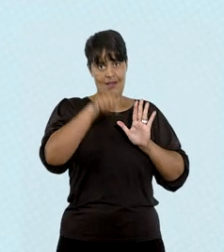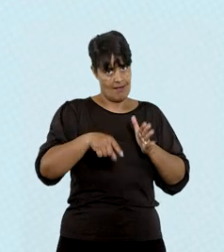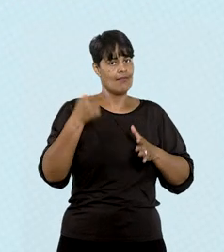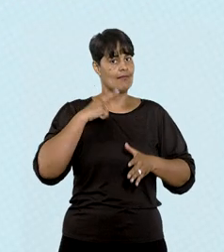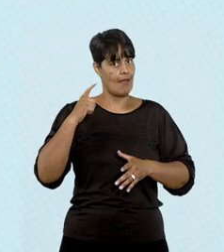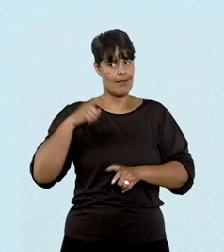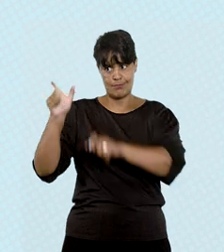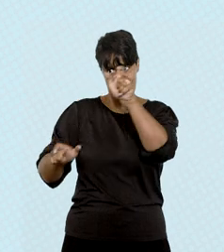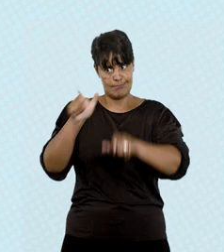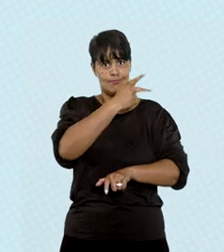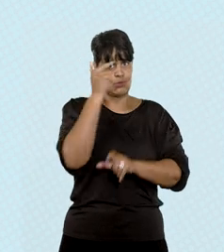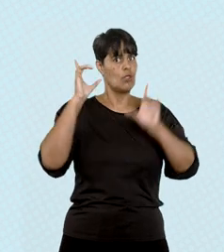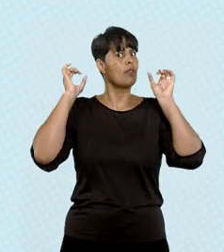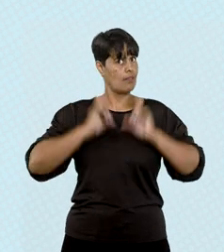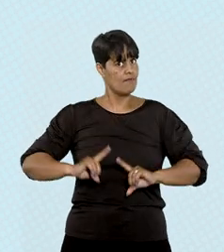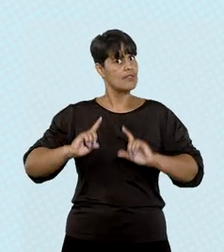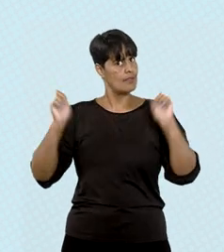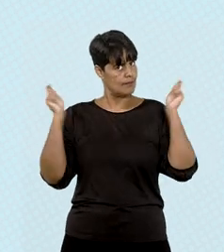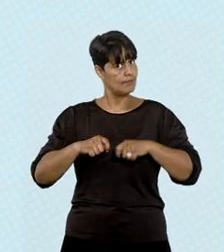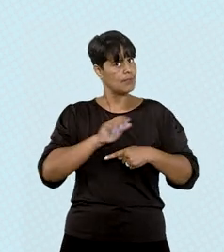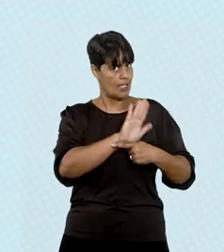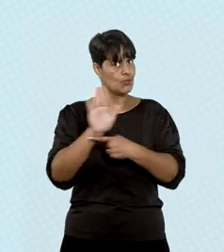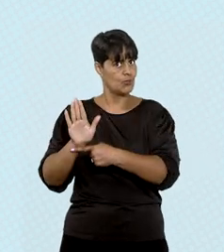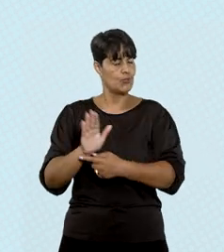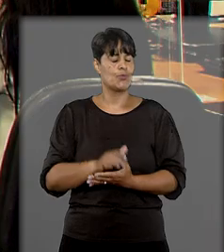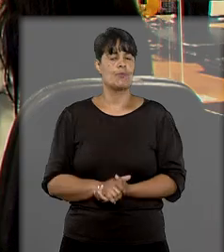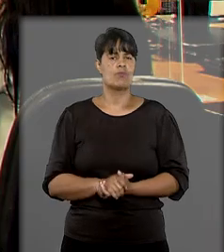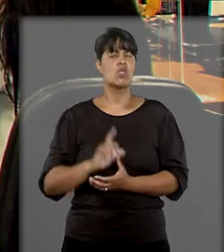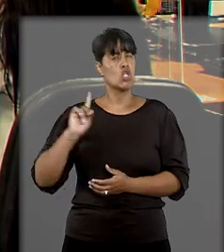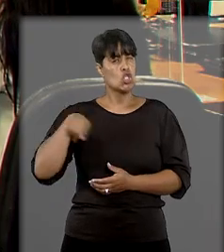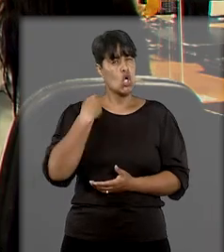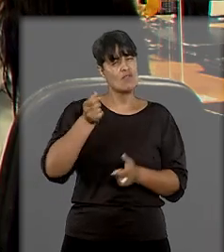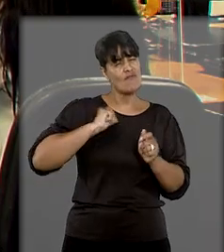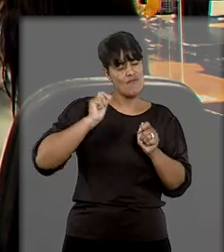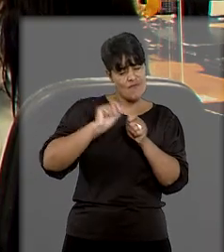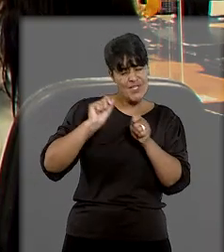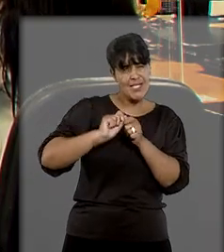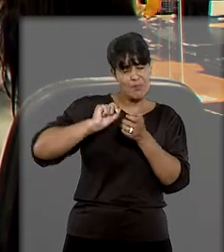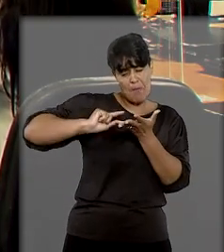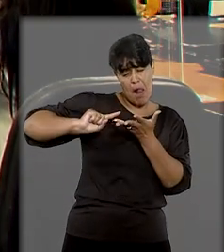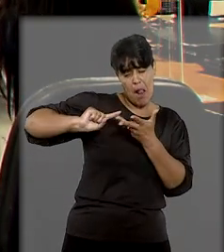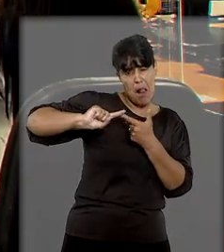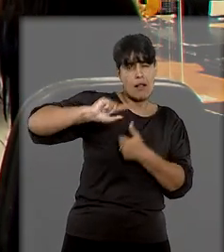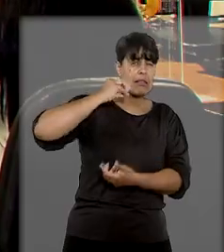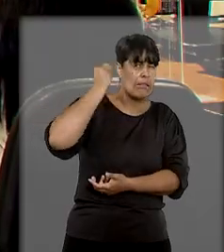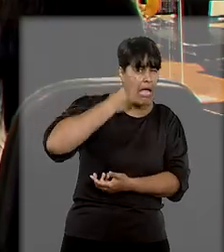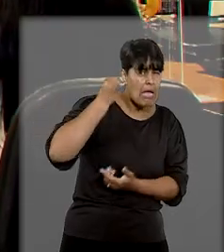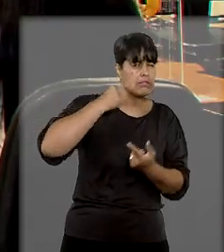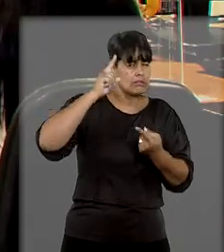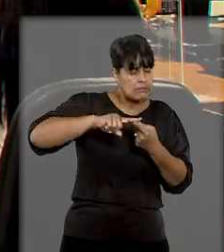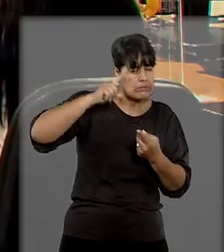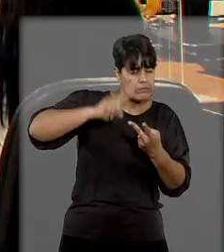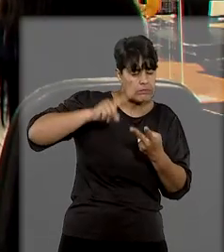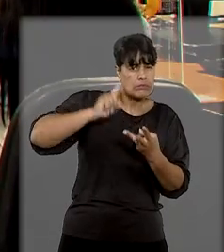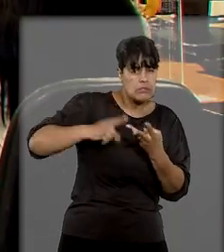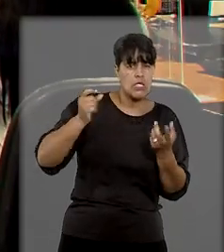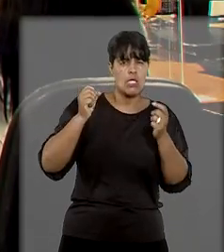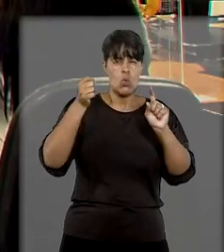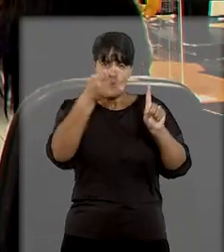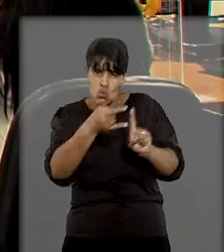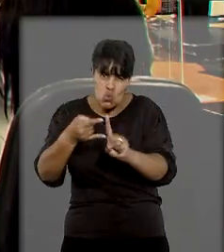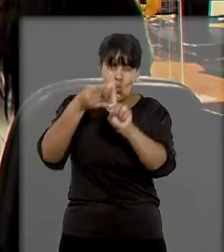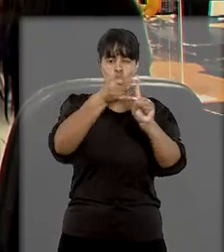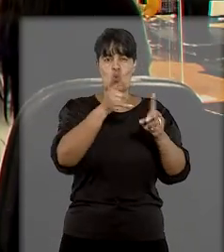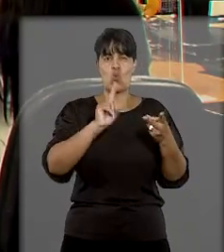contou com a colaboração de pessoas com deficiência. A gente fez vários testes com a plataforma Zoom, com